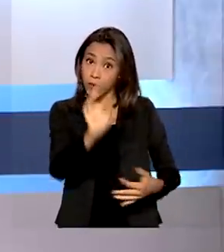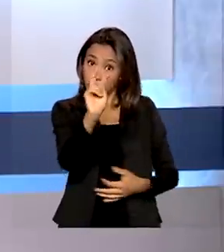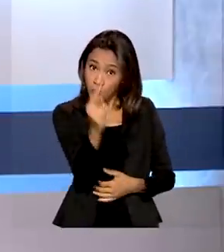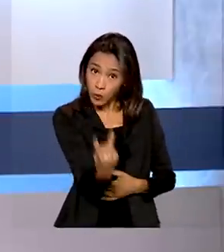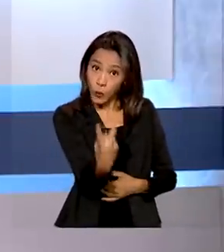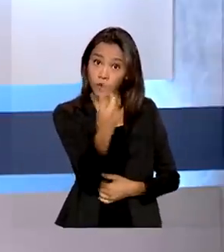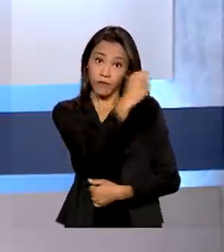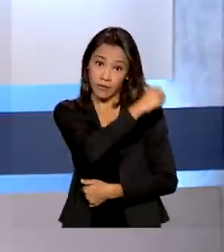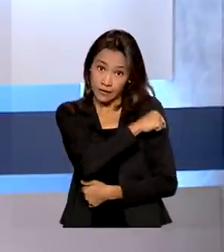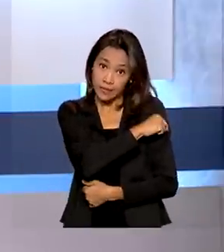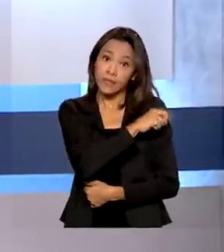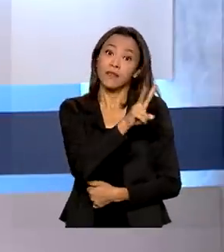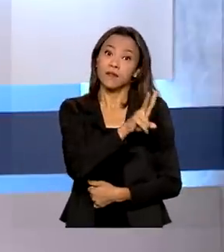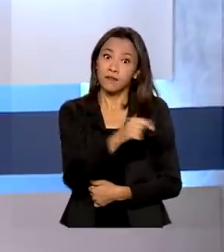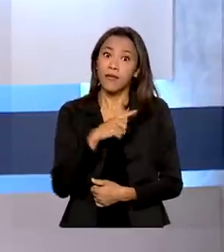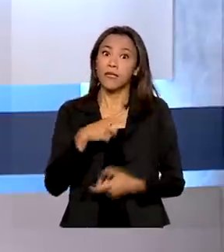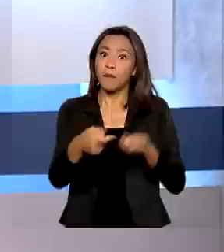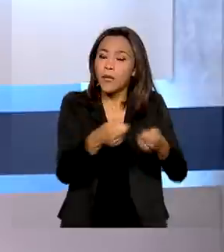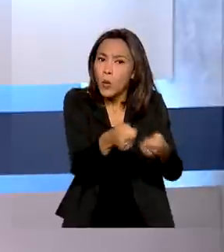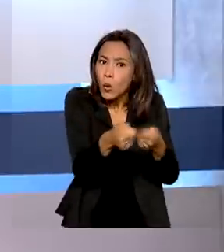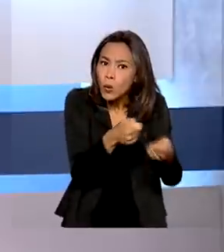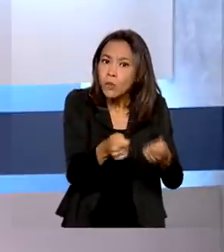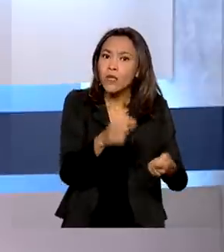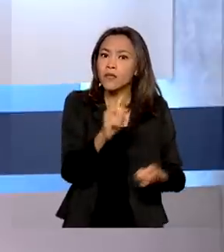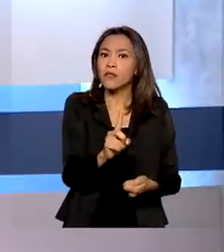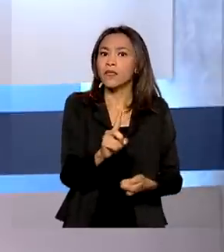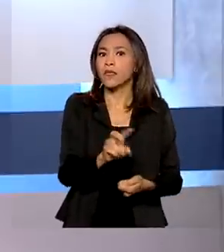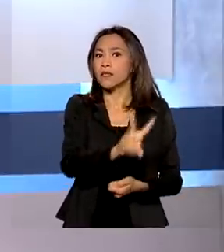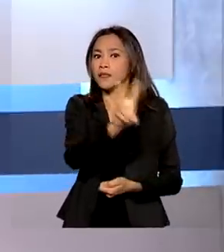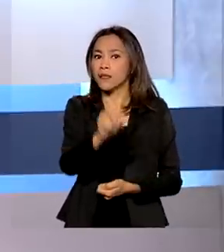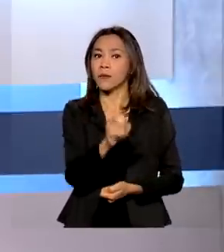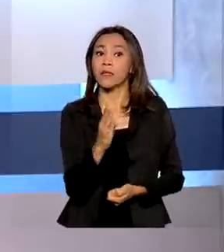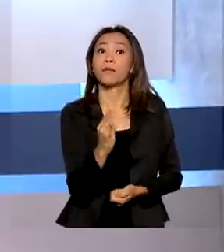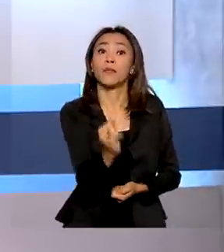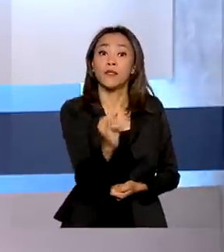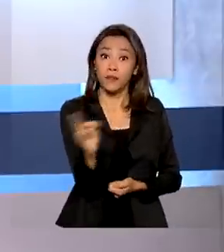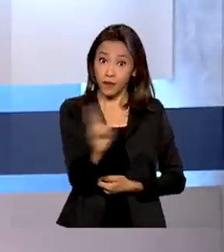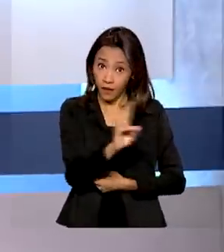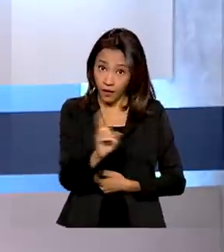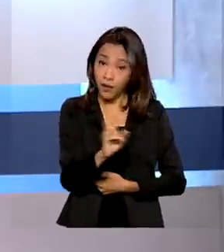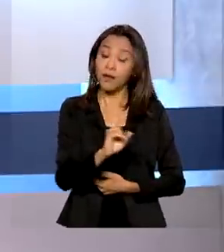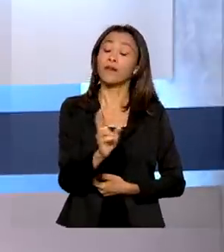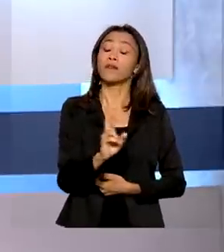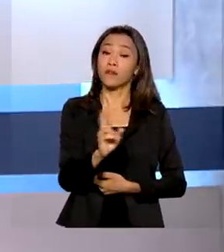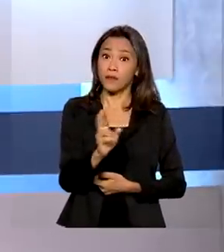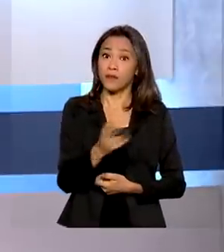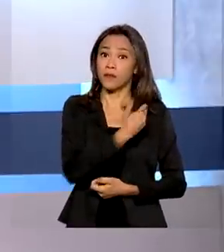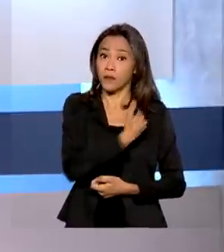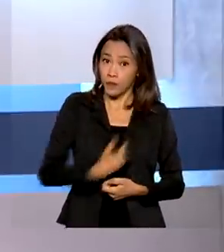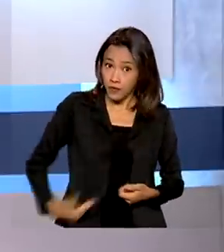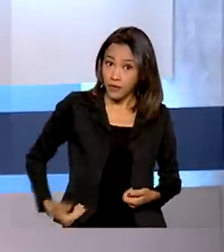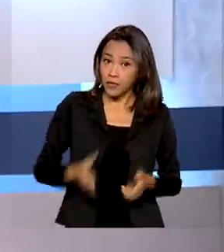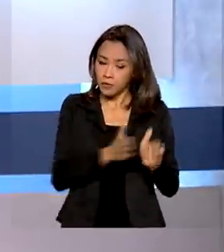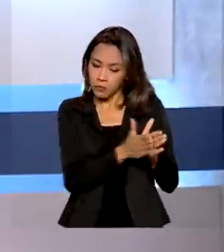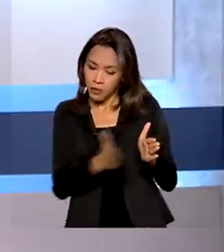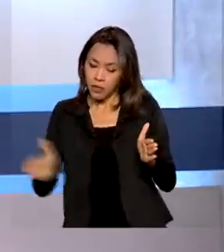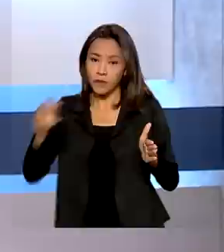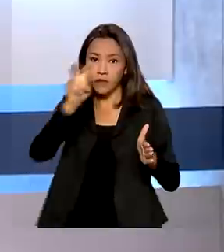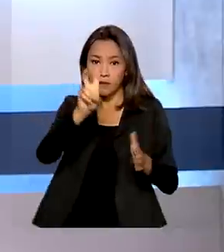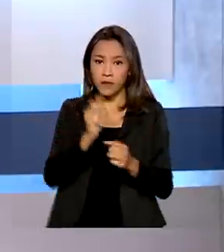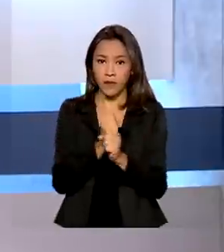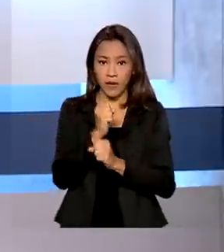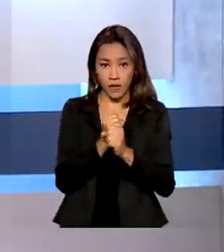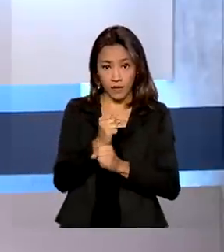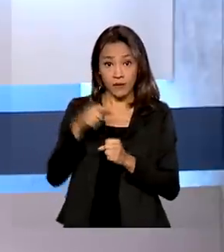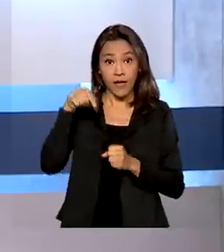vacinas deve gerar economia de 150 bilhões de reais aos cofres públicos nos próximos cinco anos. Essa economia